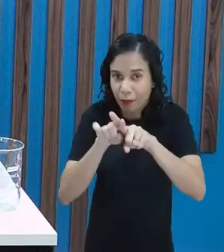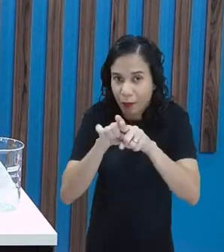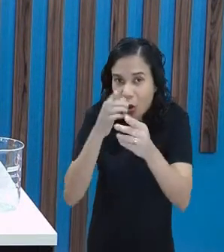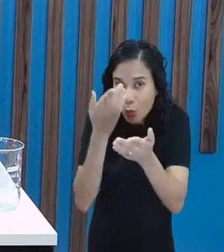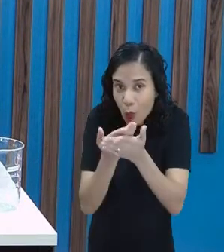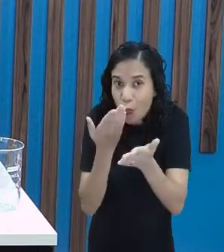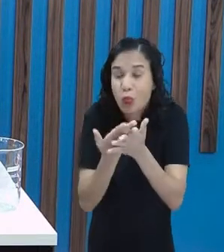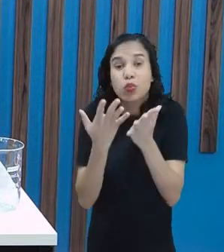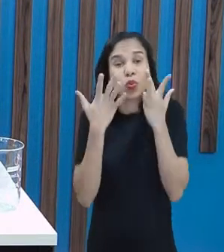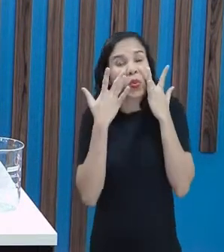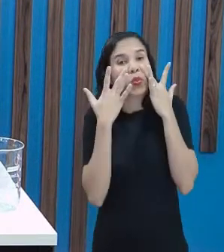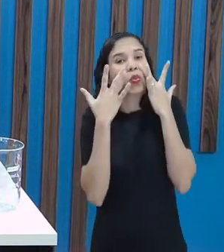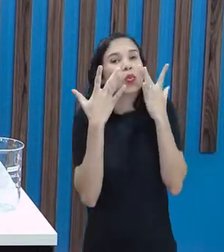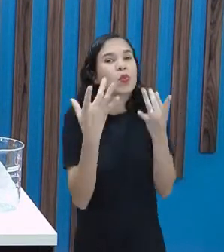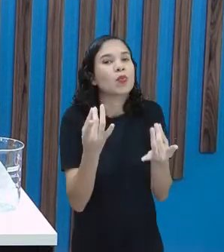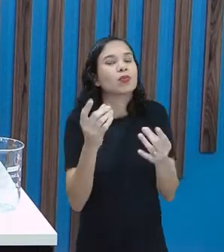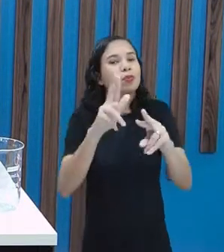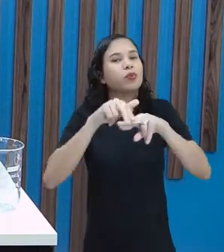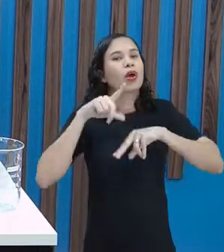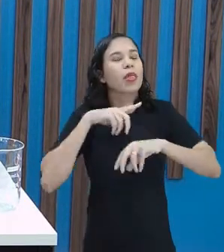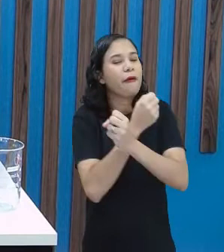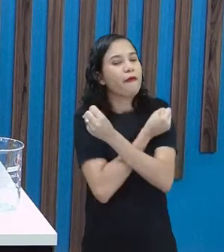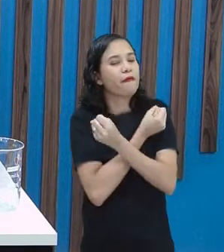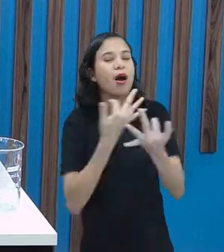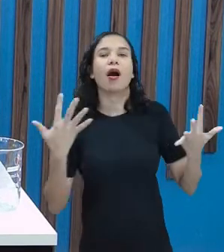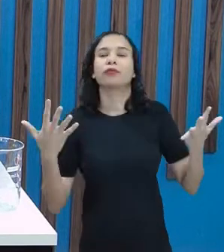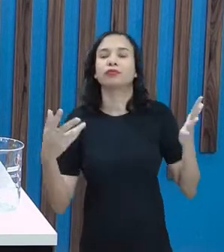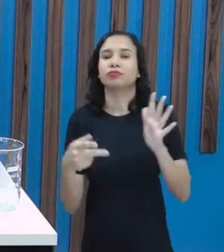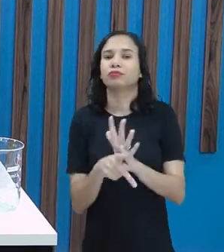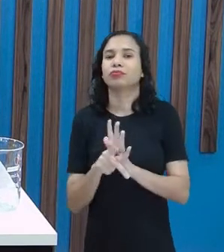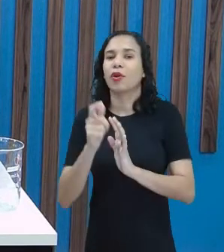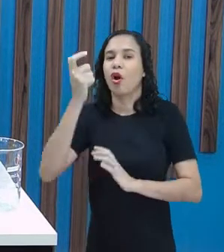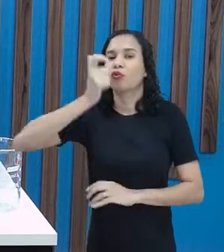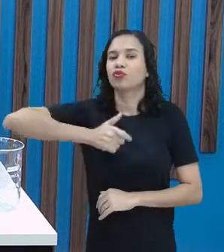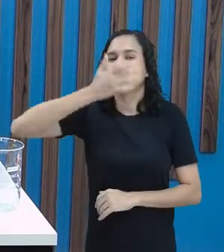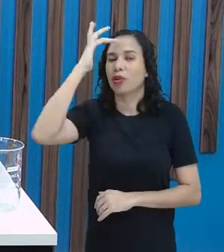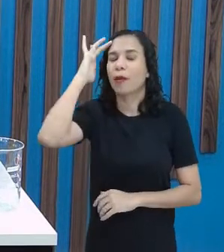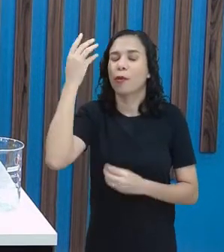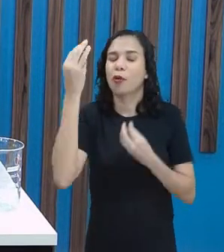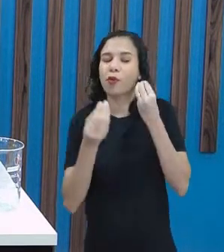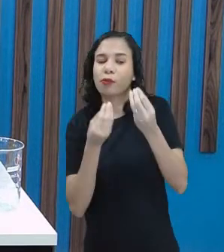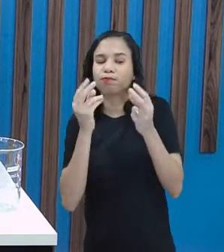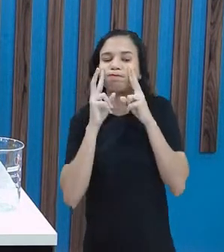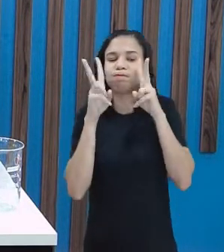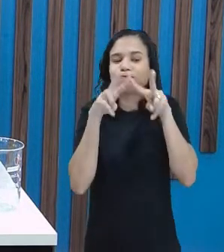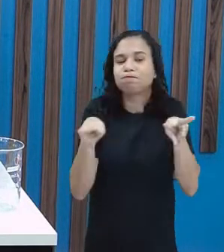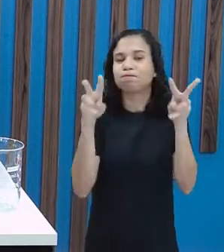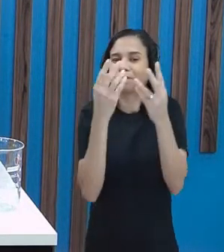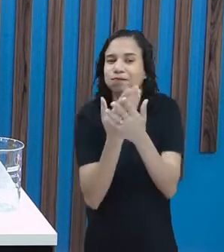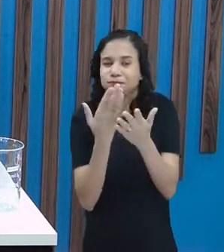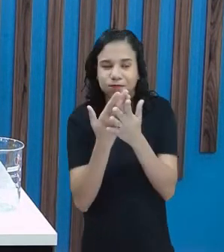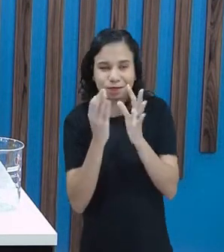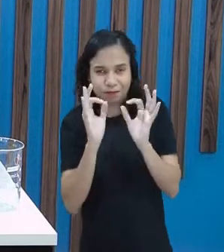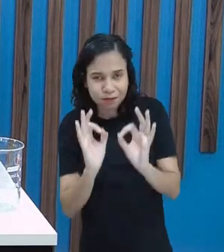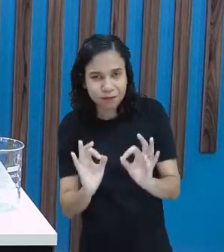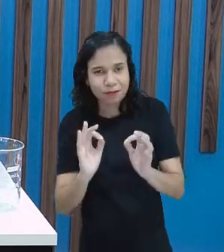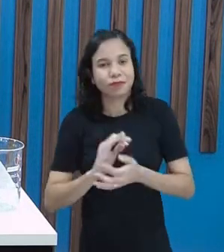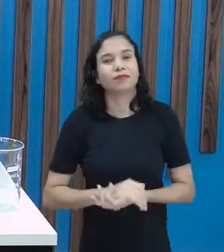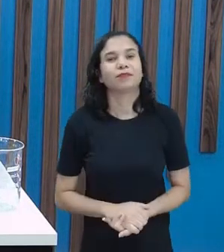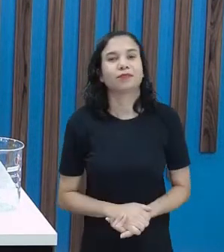Então, fiquem ligadinhos aí, porque tem vários acessos, né, várias formas de você acessar nossas aulas.